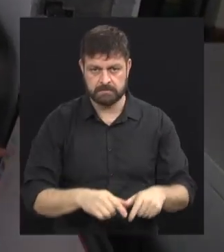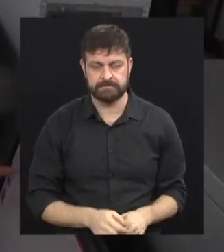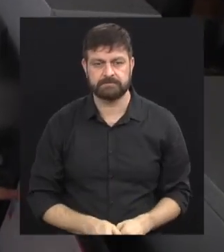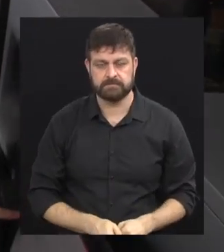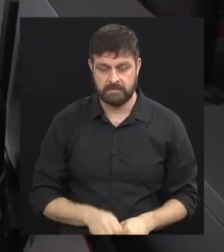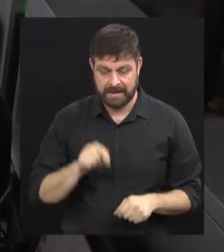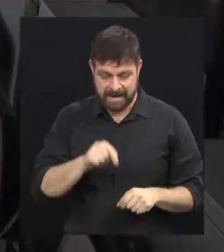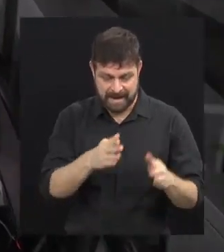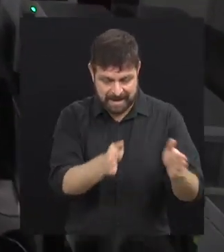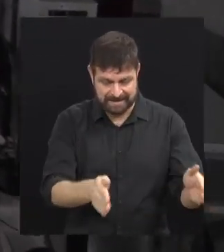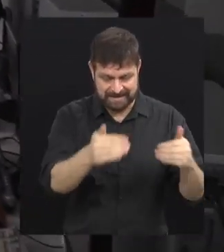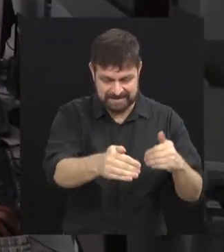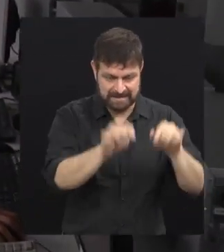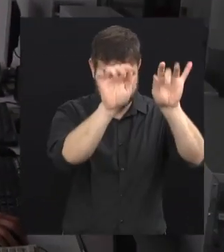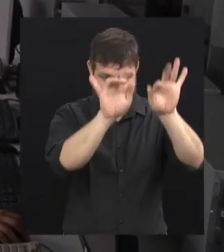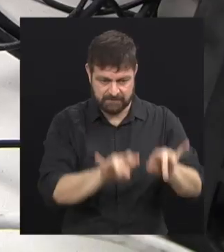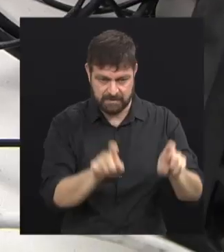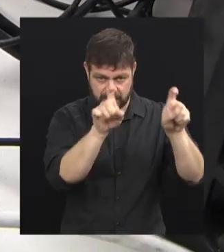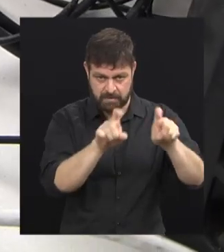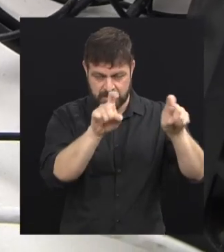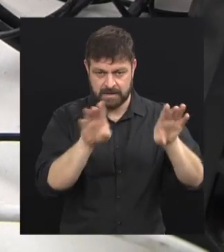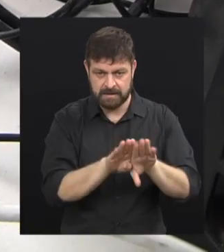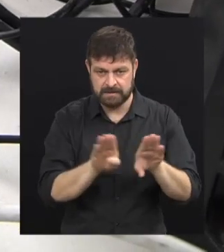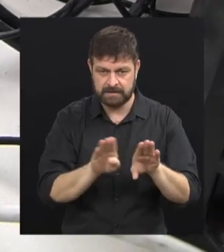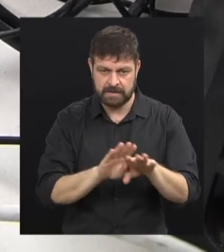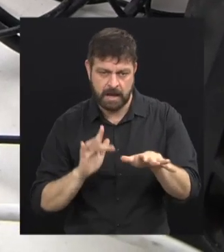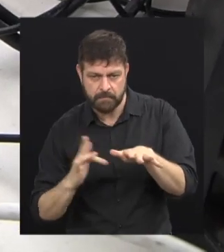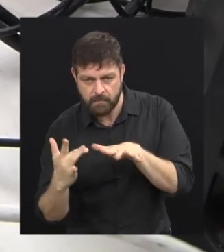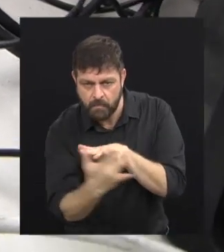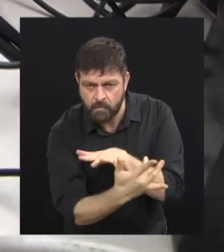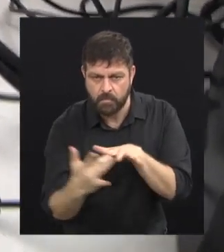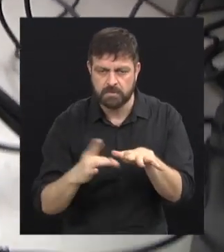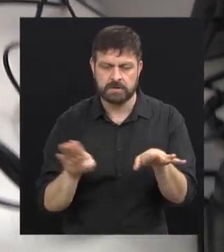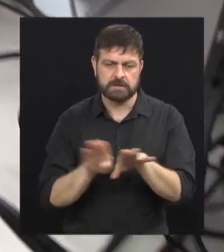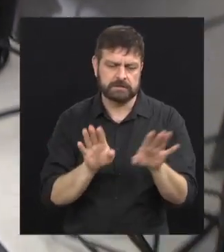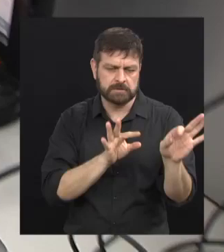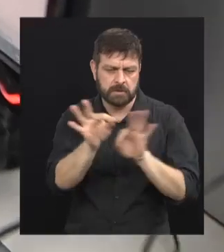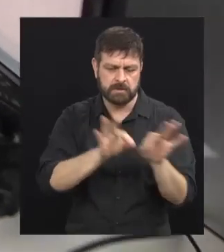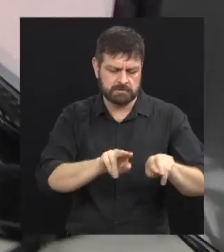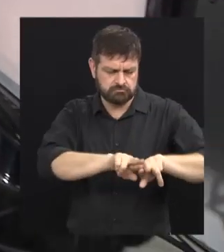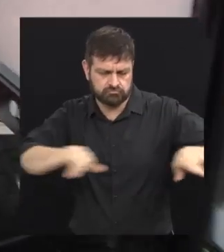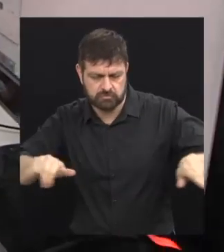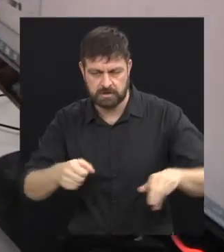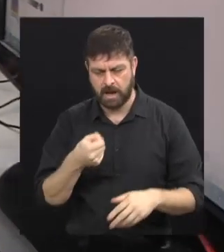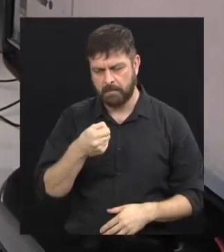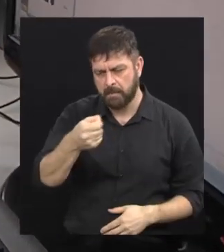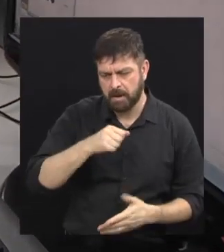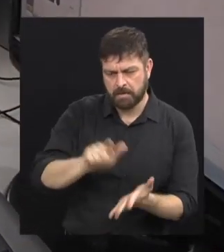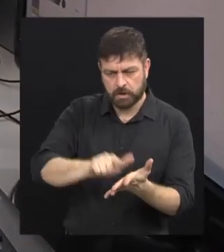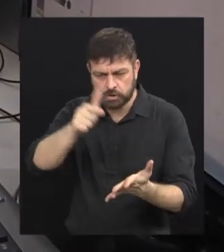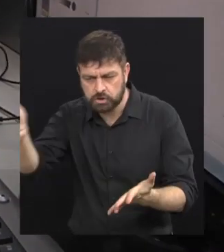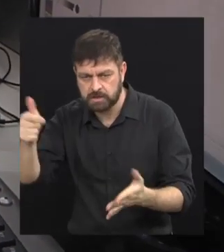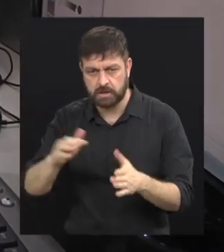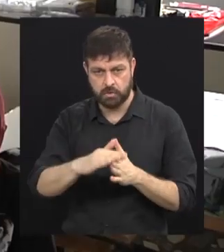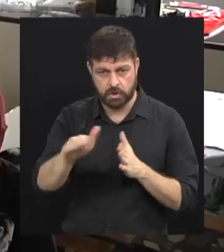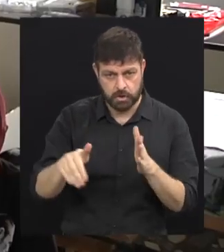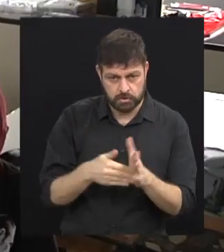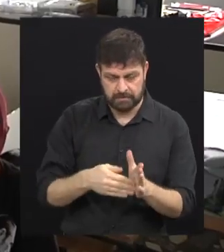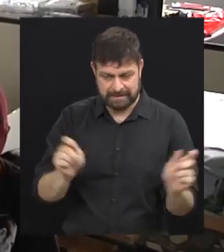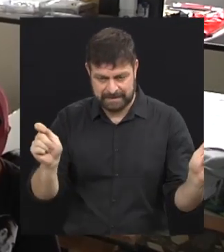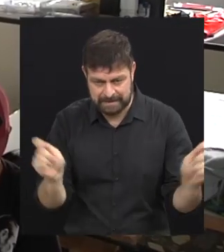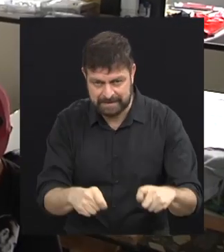sala de informática também temos projetos de multimídia, né, de jornalismo. Então, tudo que eles podem